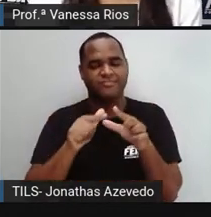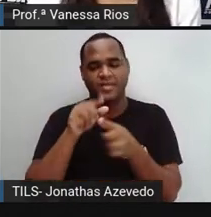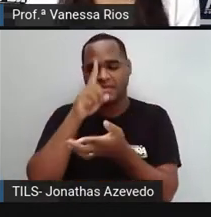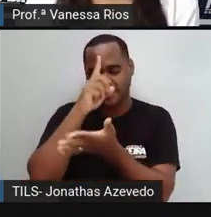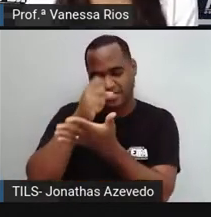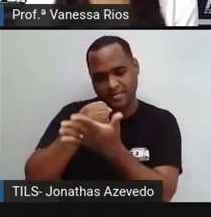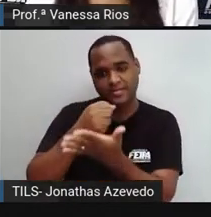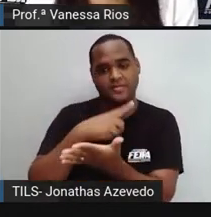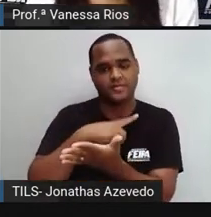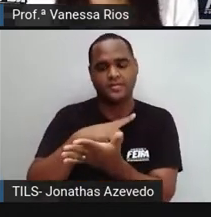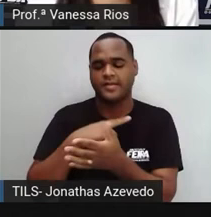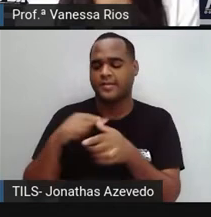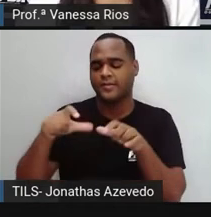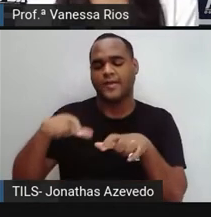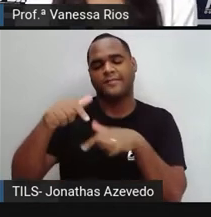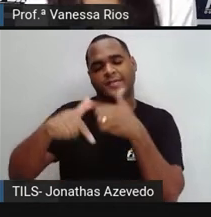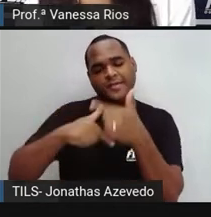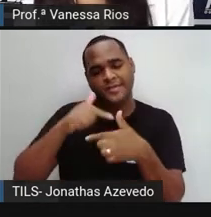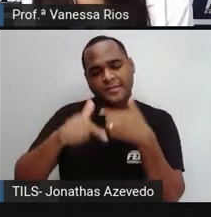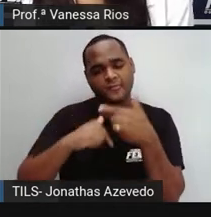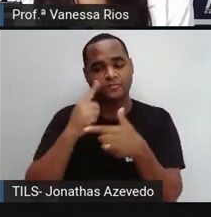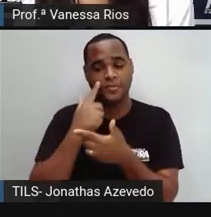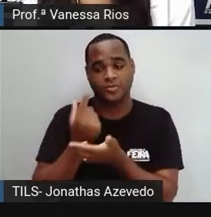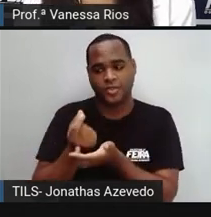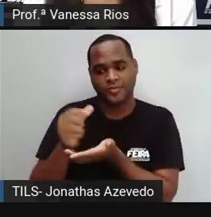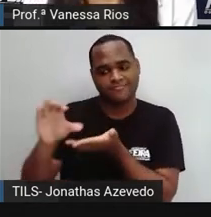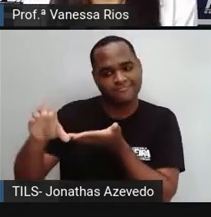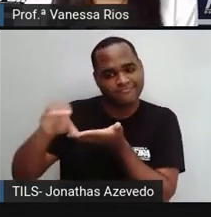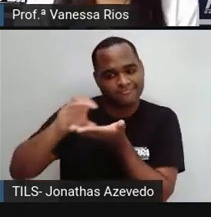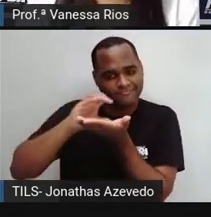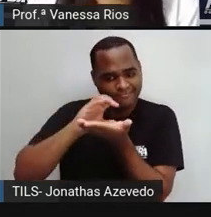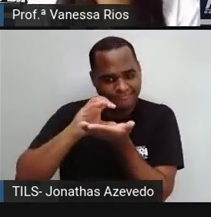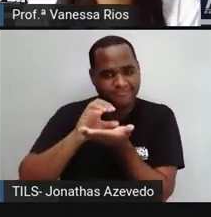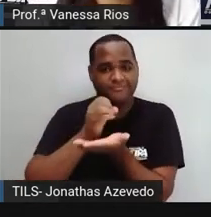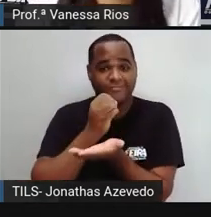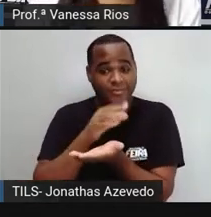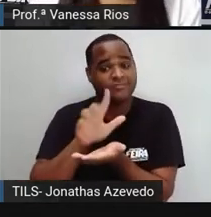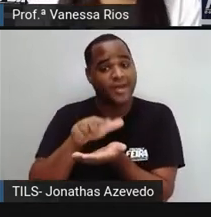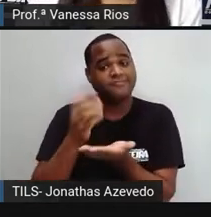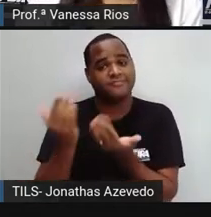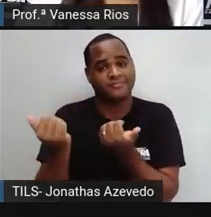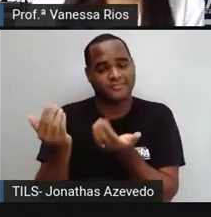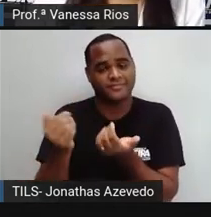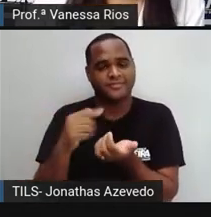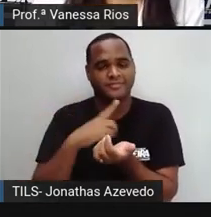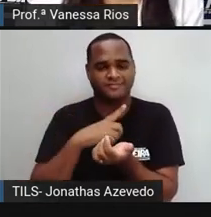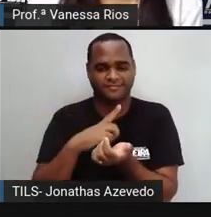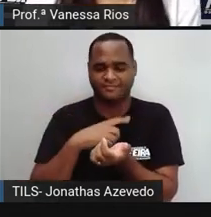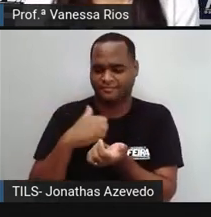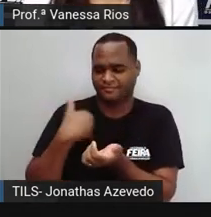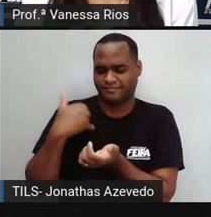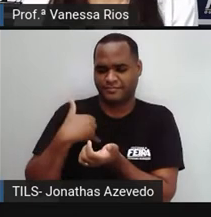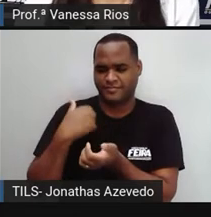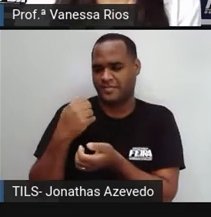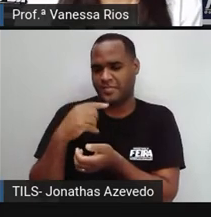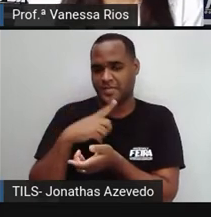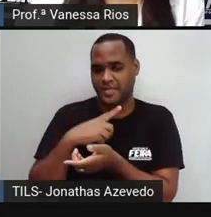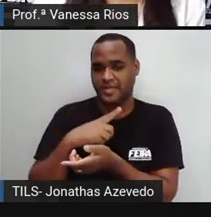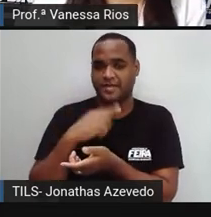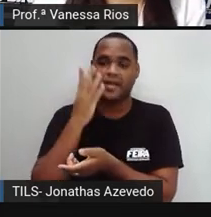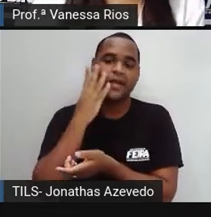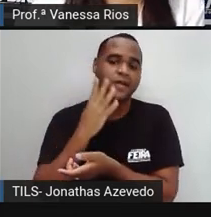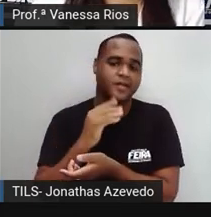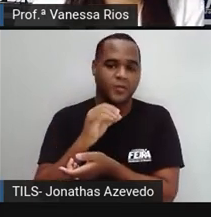atividades econômicas, arrecadando aí muito dinheiro. Muitos jovens, né? Numa idade aí entre crianças